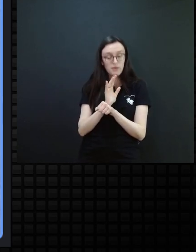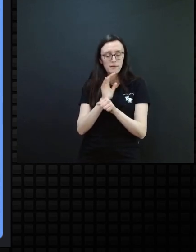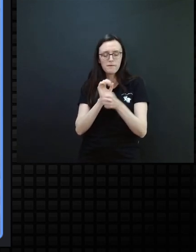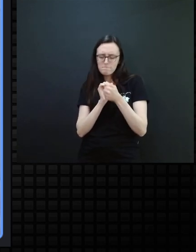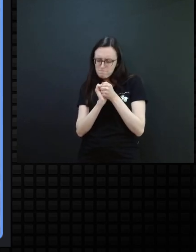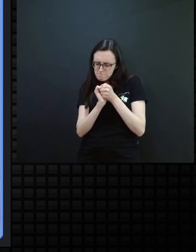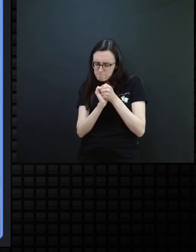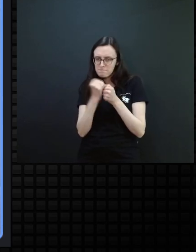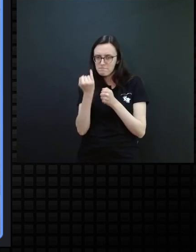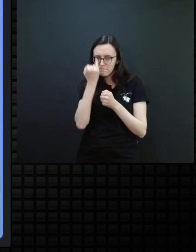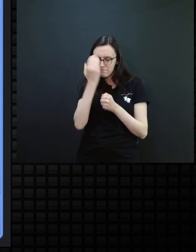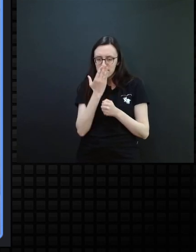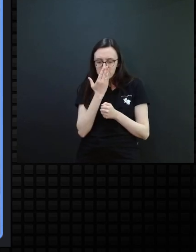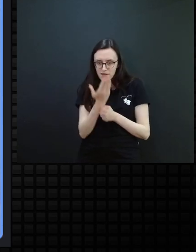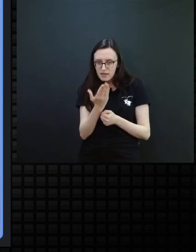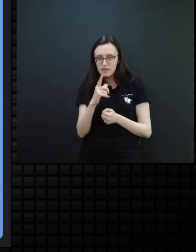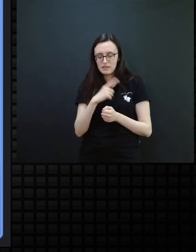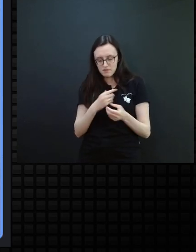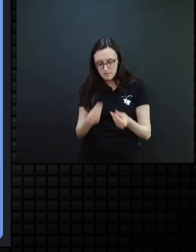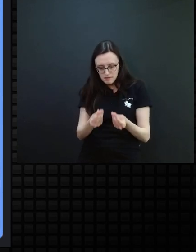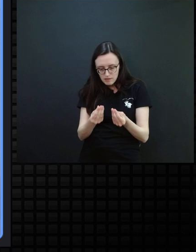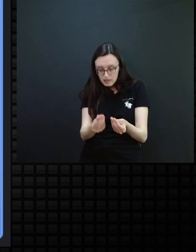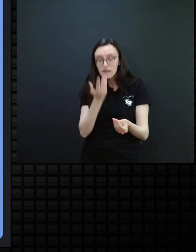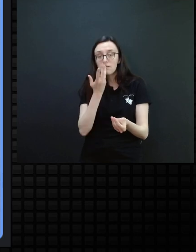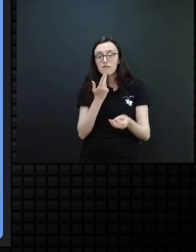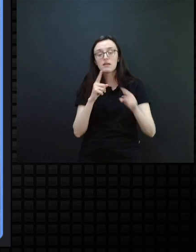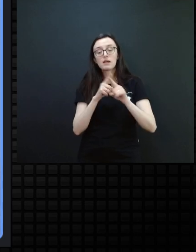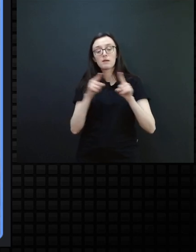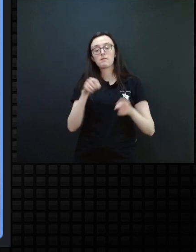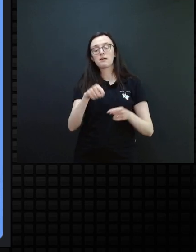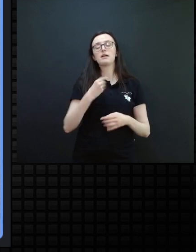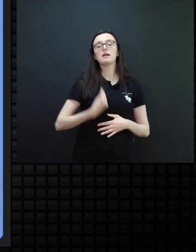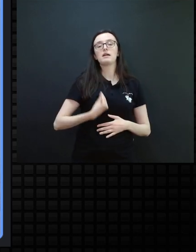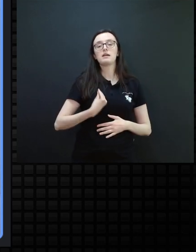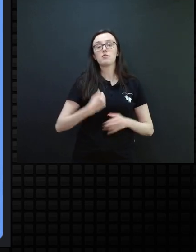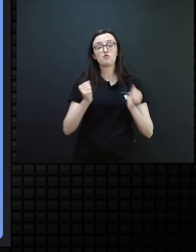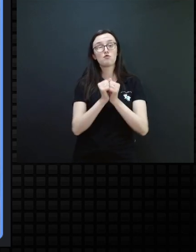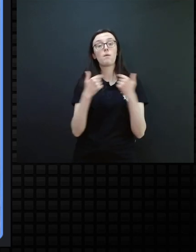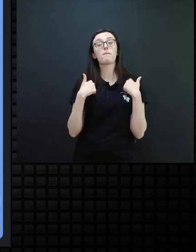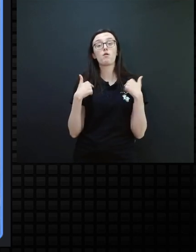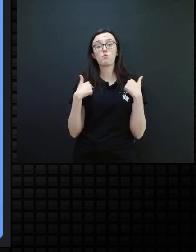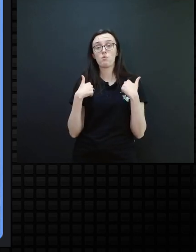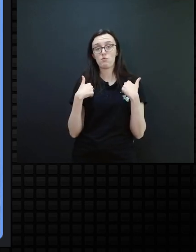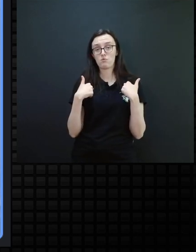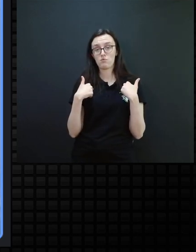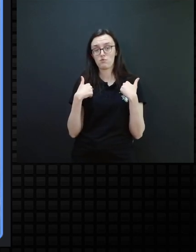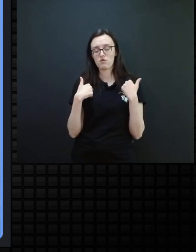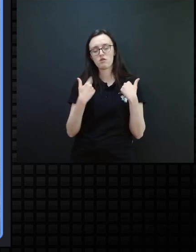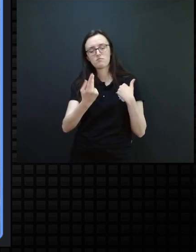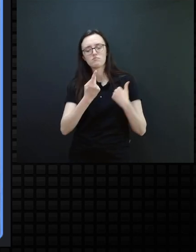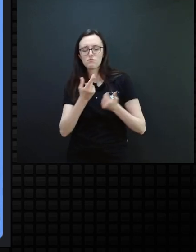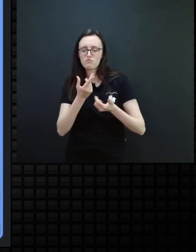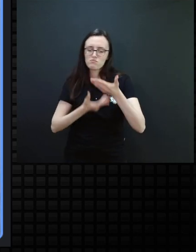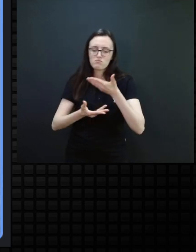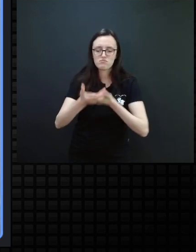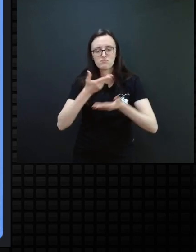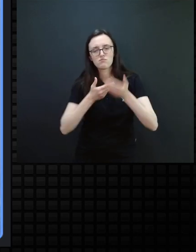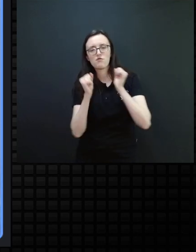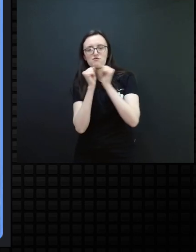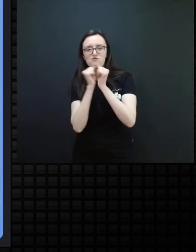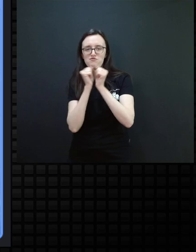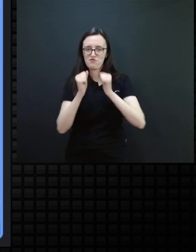aqui, né, no colo da criança, mas ela está comigo, então, nós interagimos juntos,